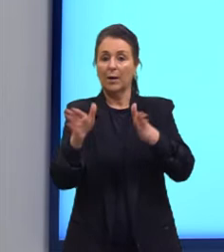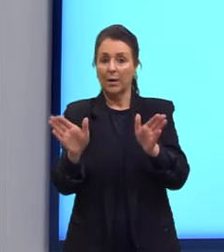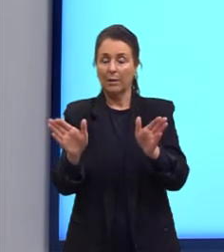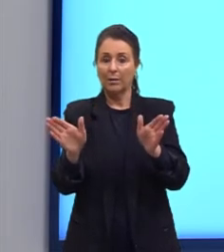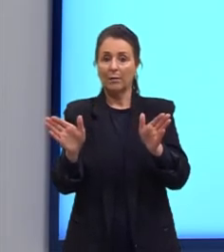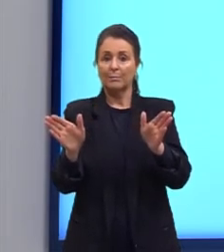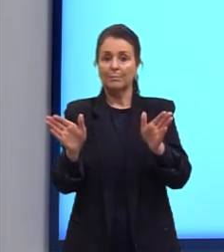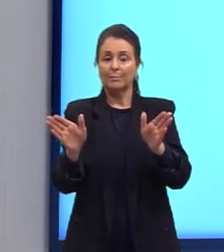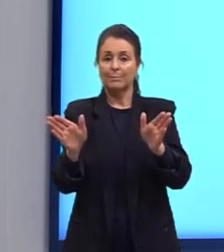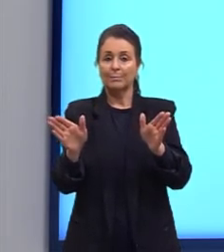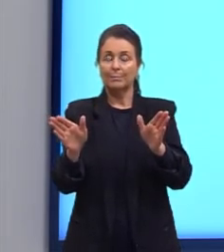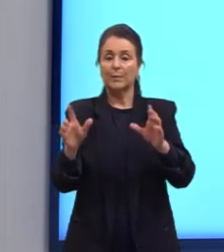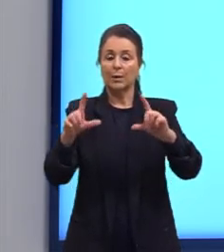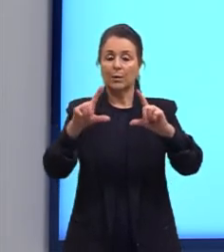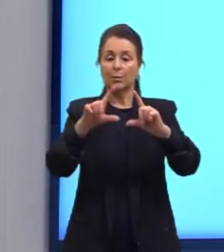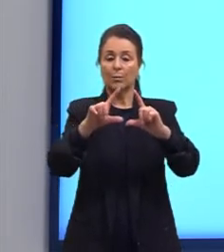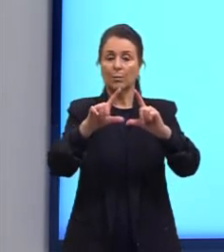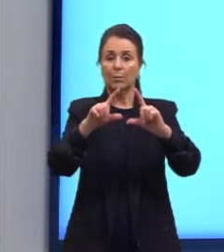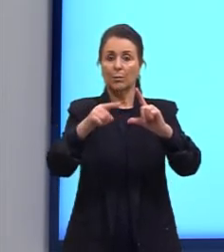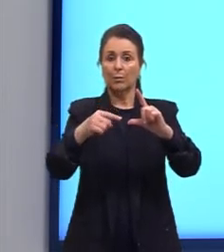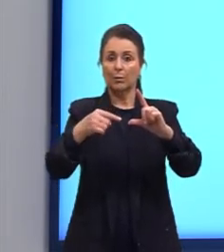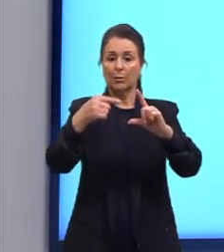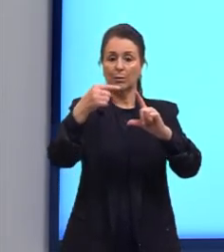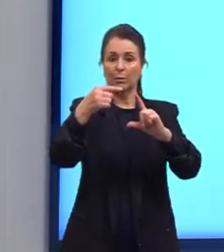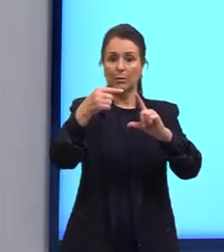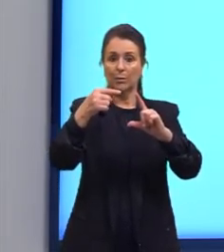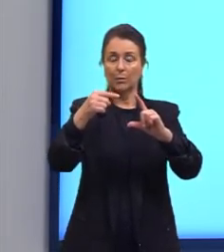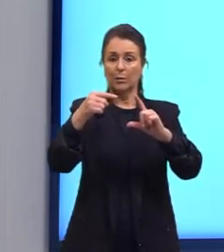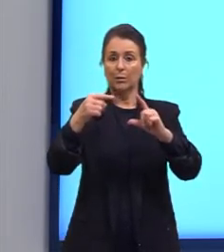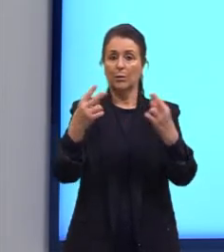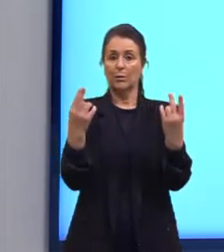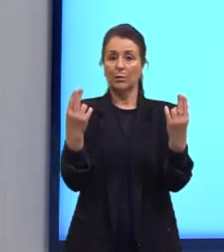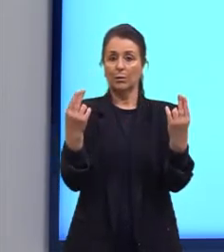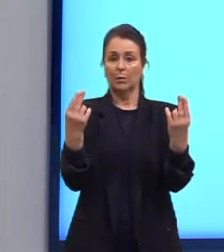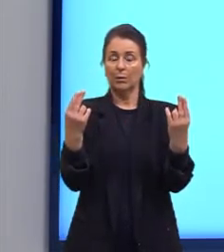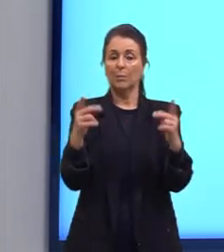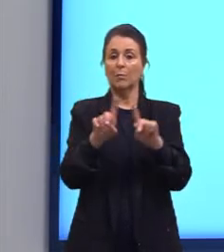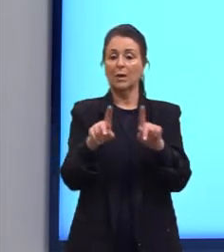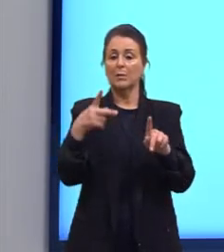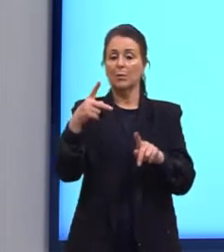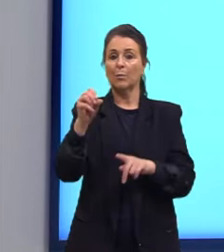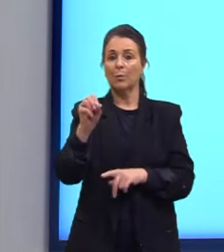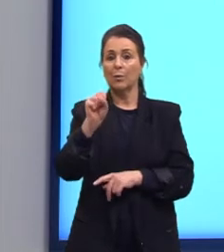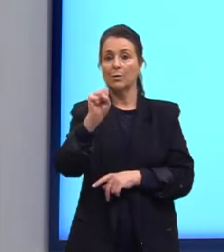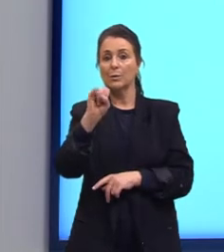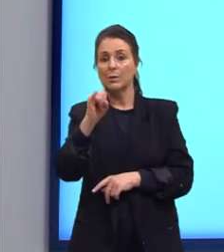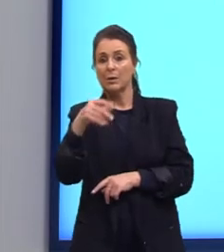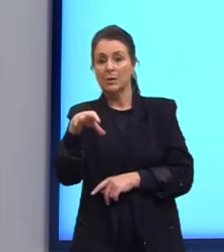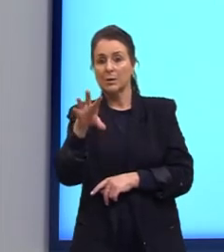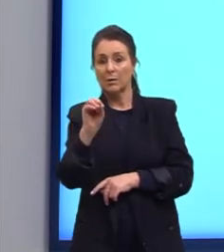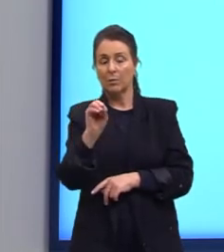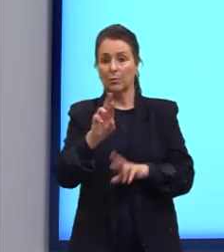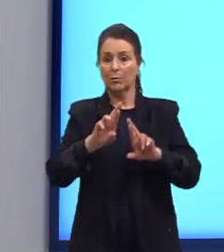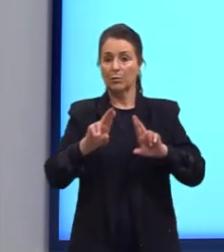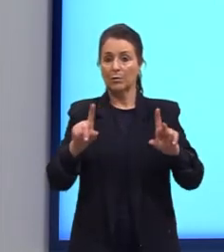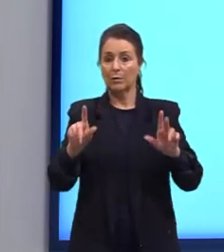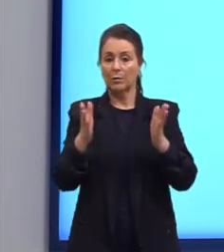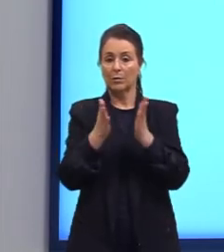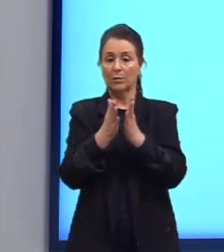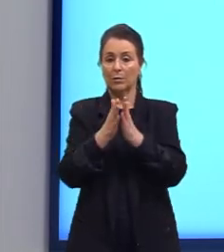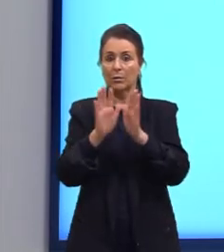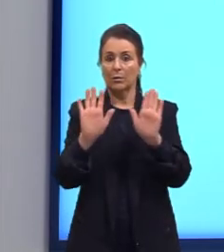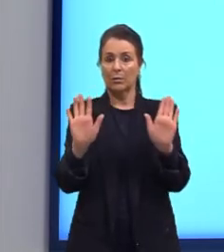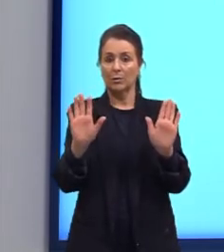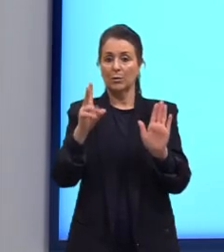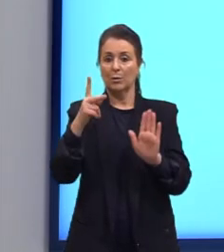insaturadas, homogêneas, mas tem posições diferentes. São isômeros entre si de posição.